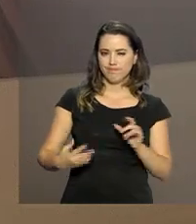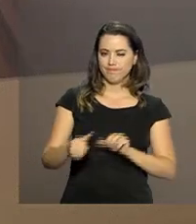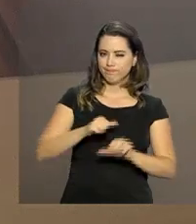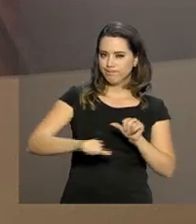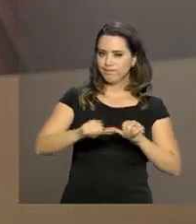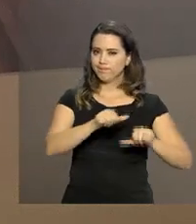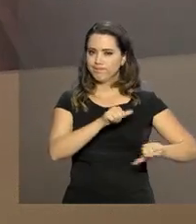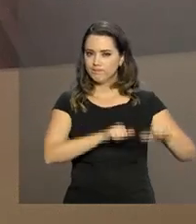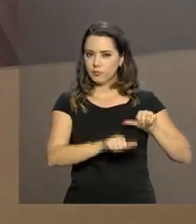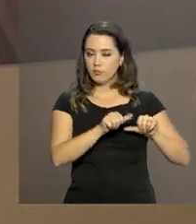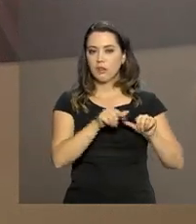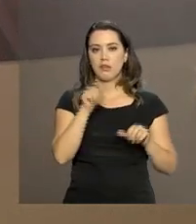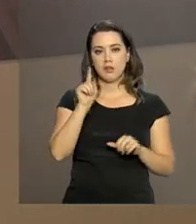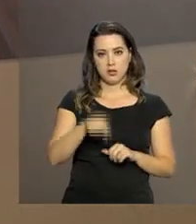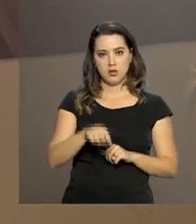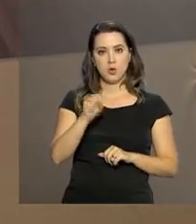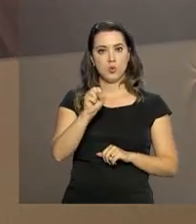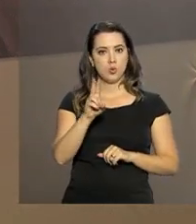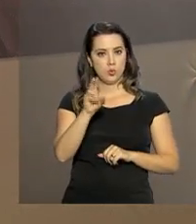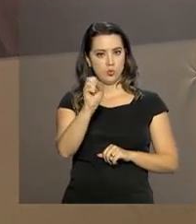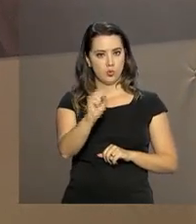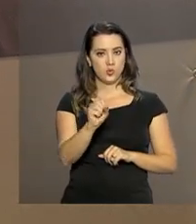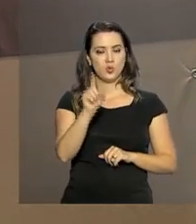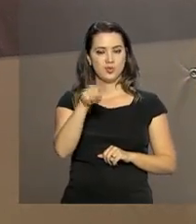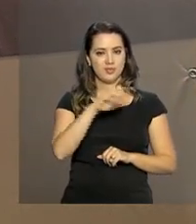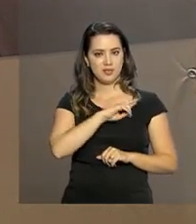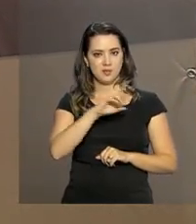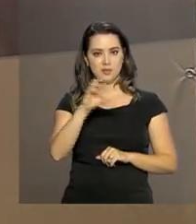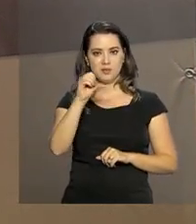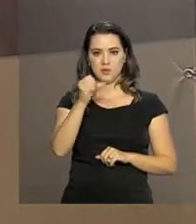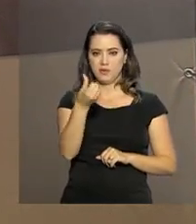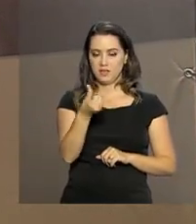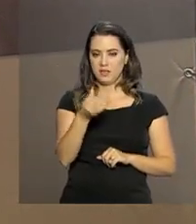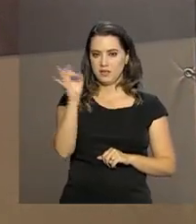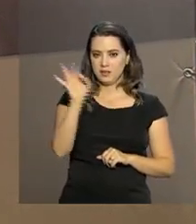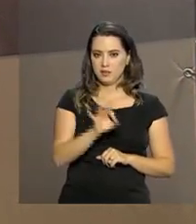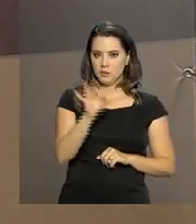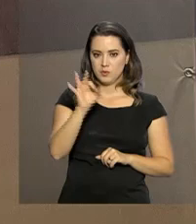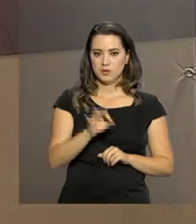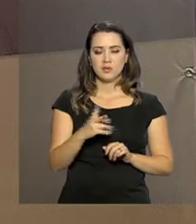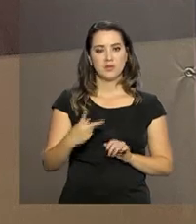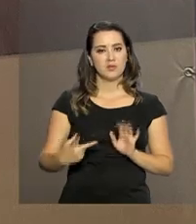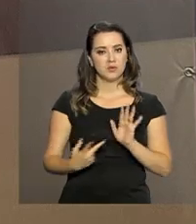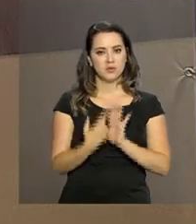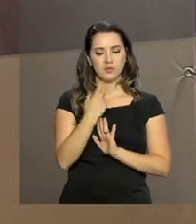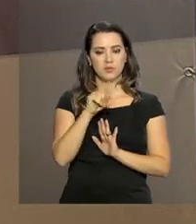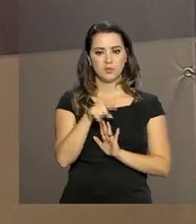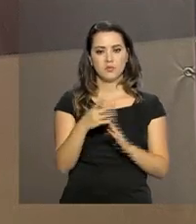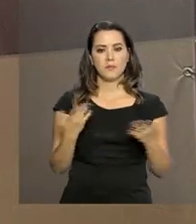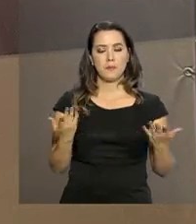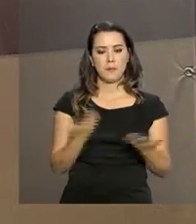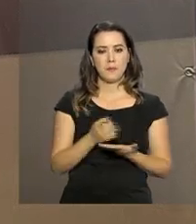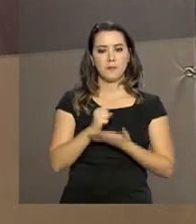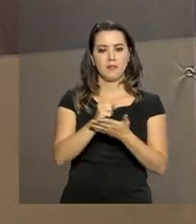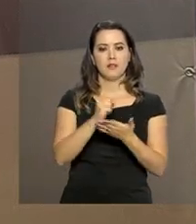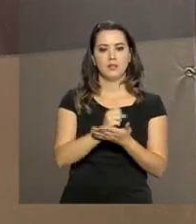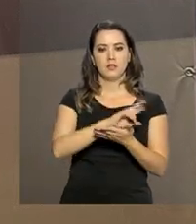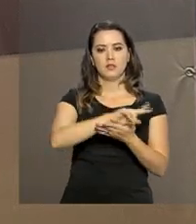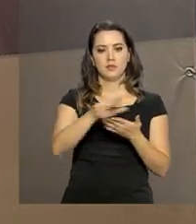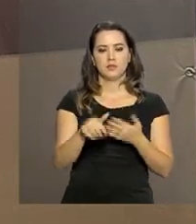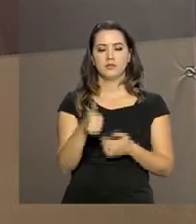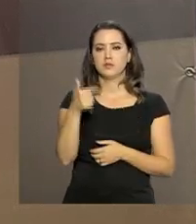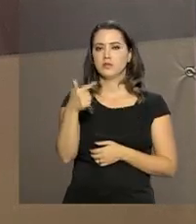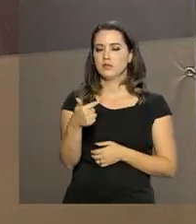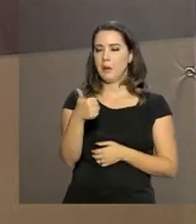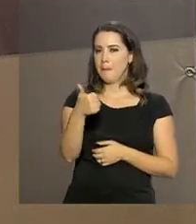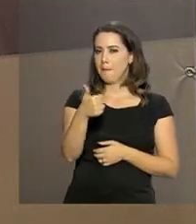96% dos transplantes feitos no país. No primeiro semestre deste ano, as famílias autorizaram a doação de órgãos de 1